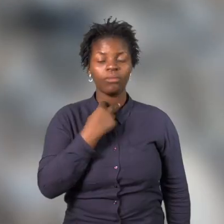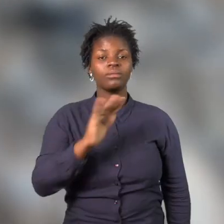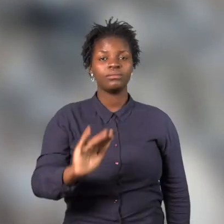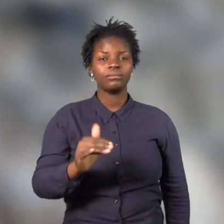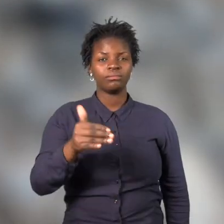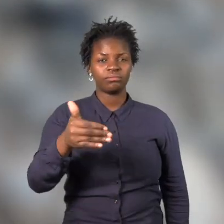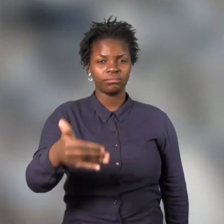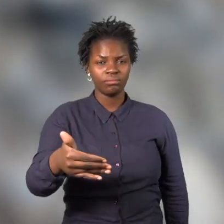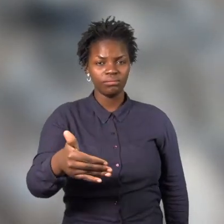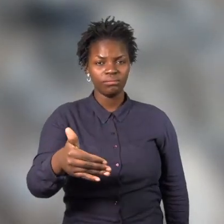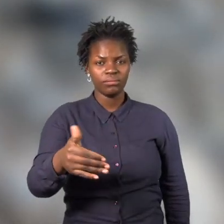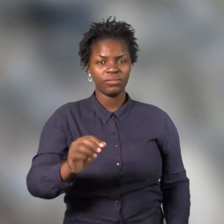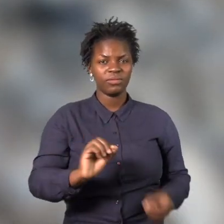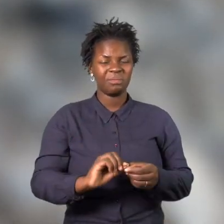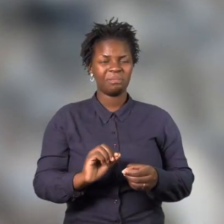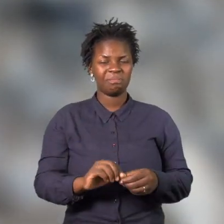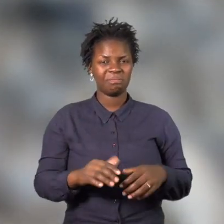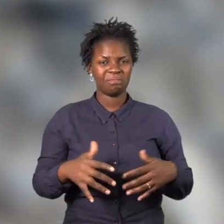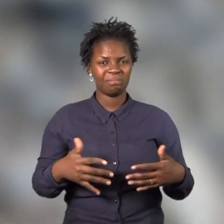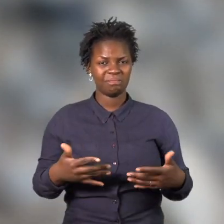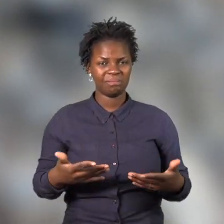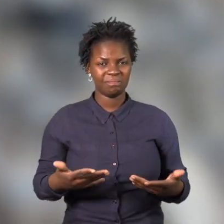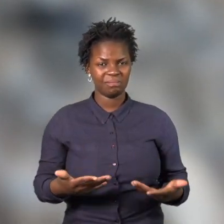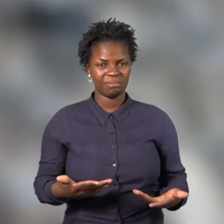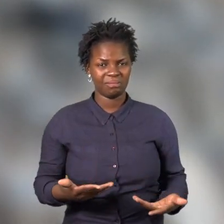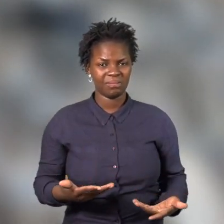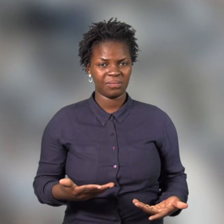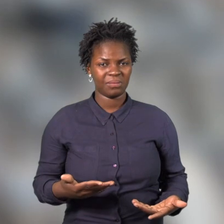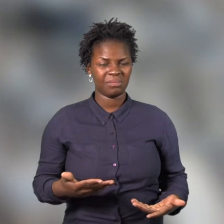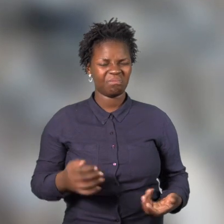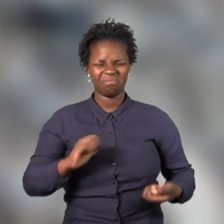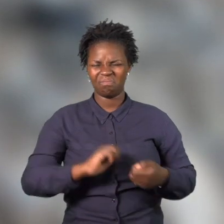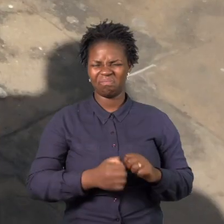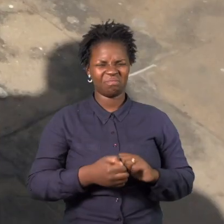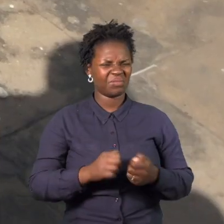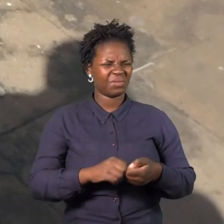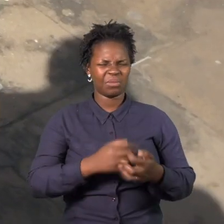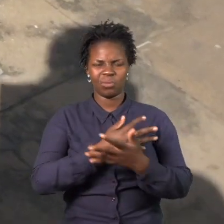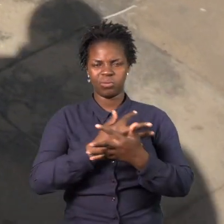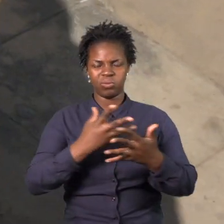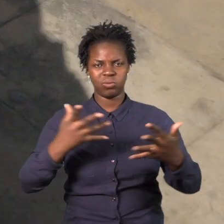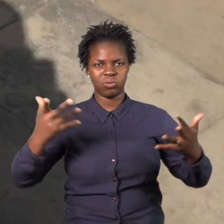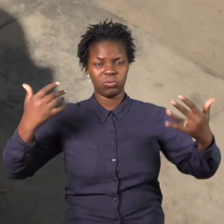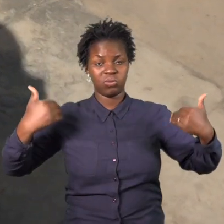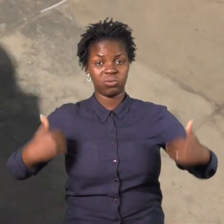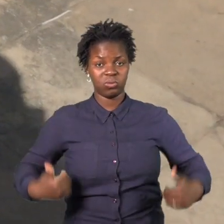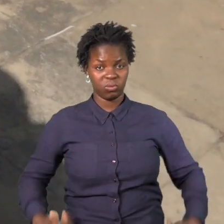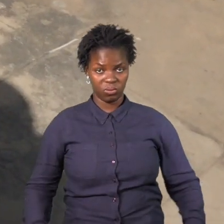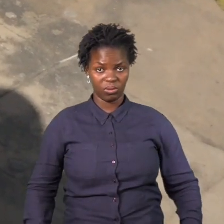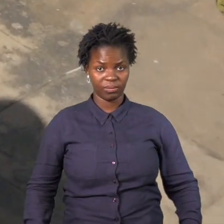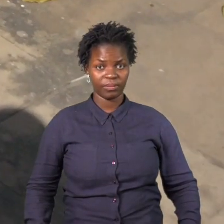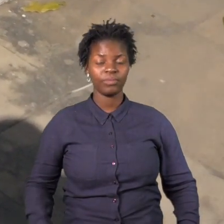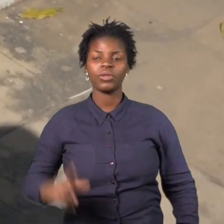muitos danos corporais. Tal como João, Otávio, também de nome feitício, sofreu um